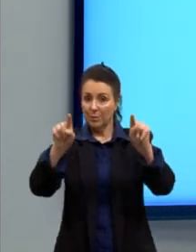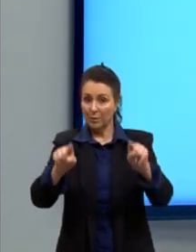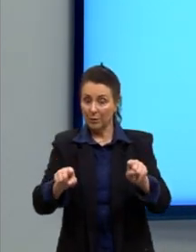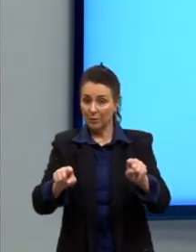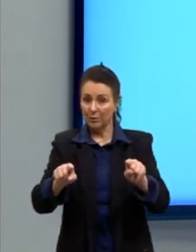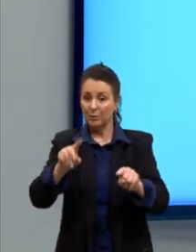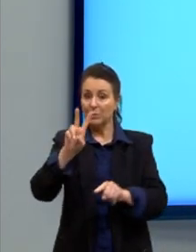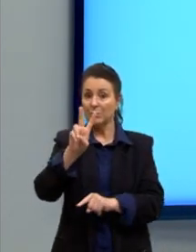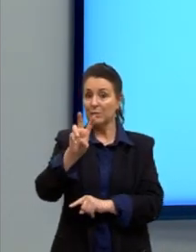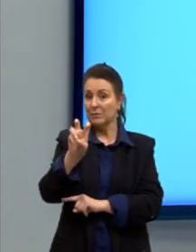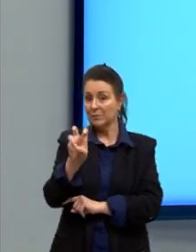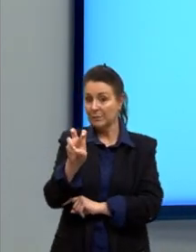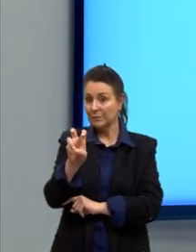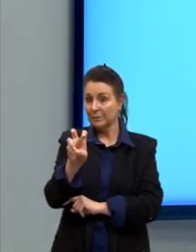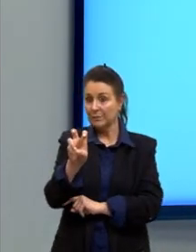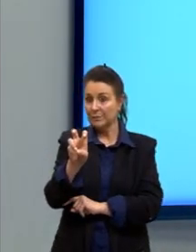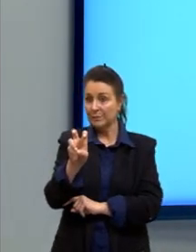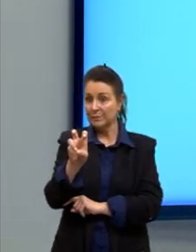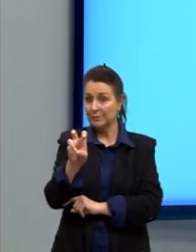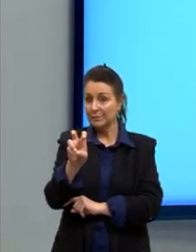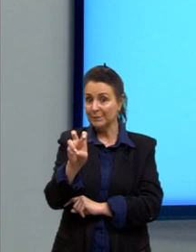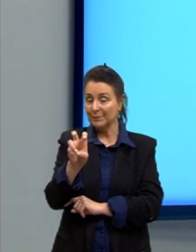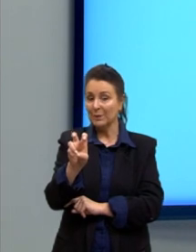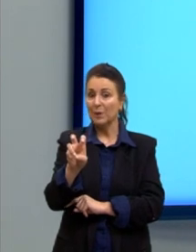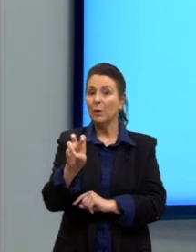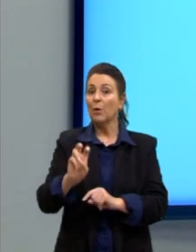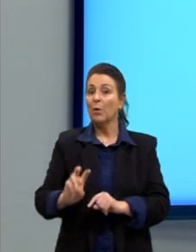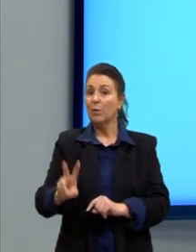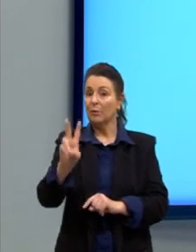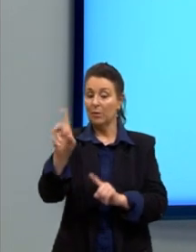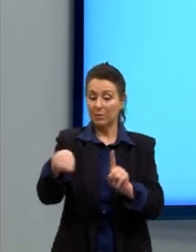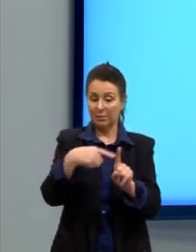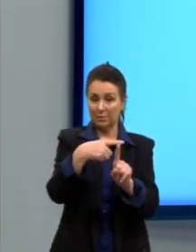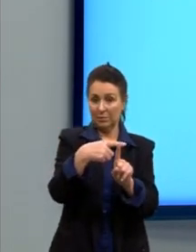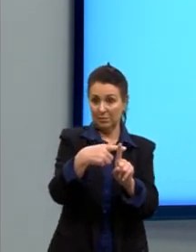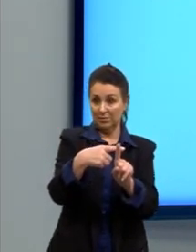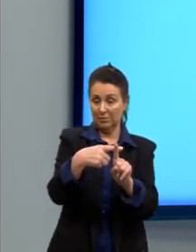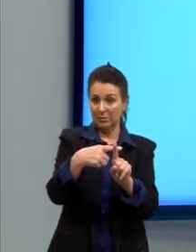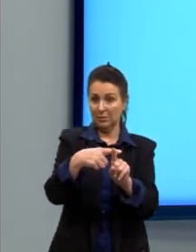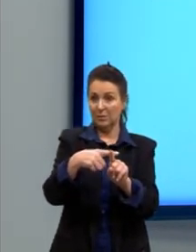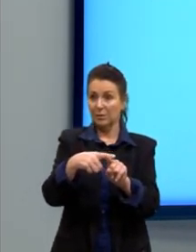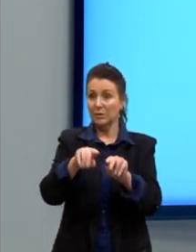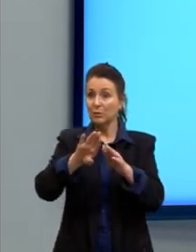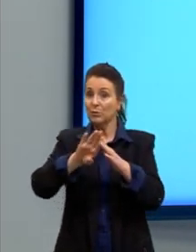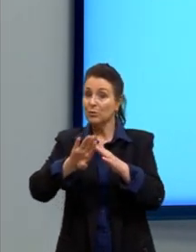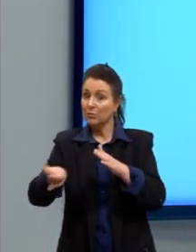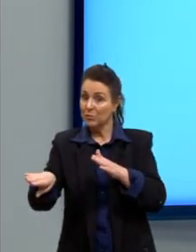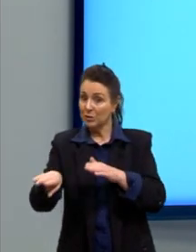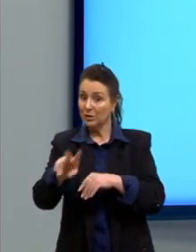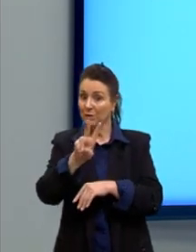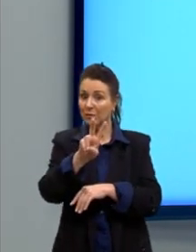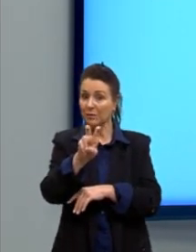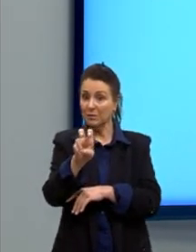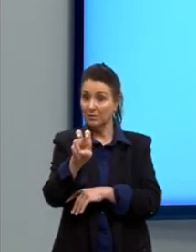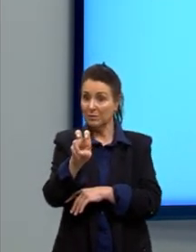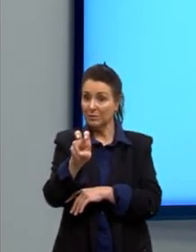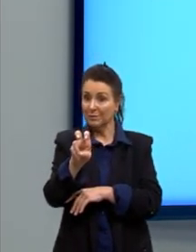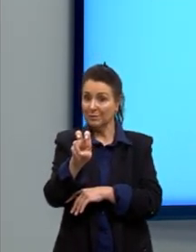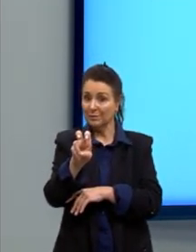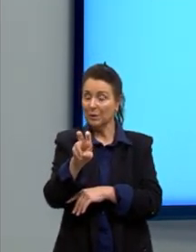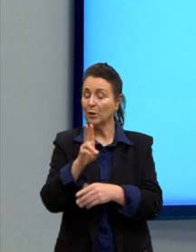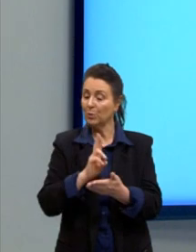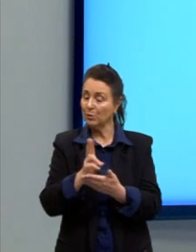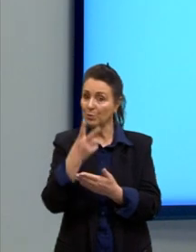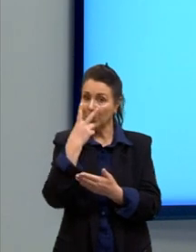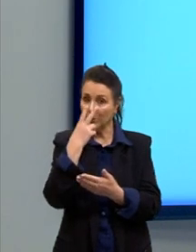25, né? Então, como já o valor seria positivo se nós tirássemos o sinal, continuaria sendo 25.